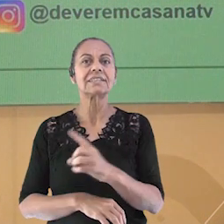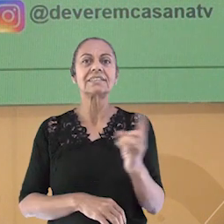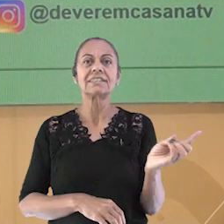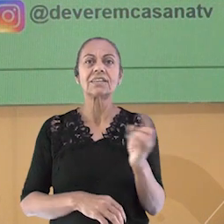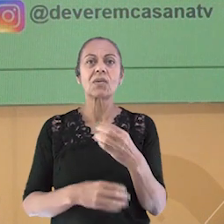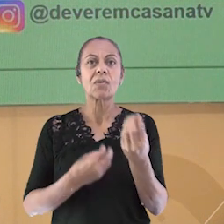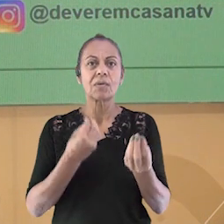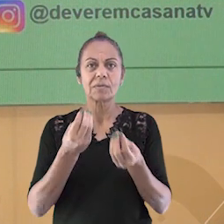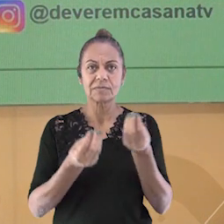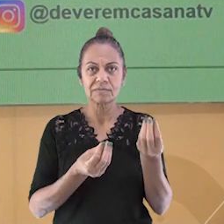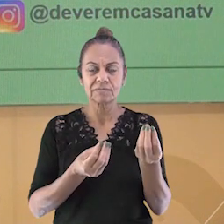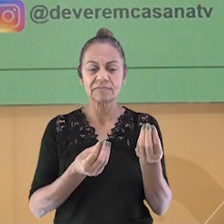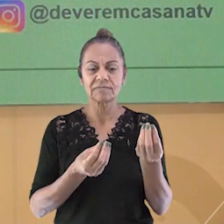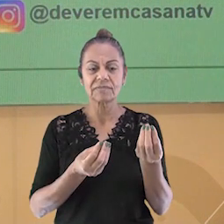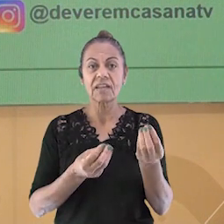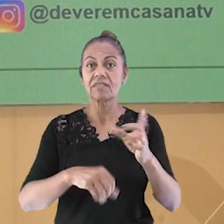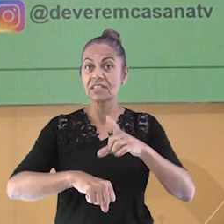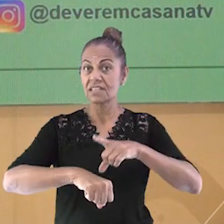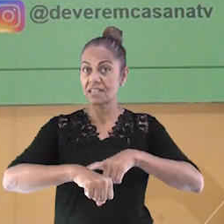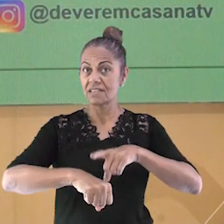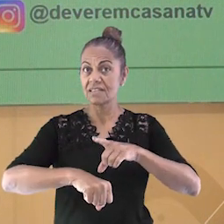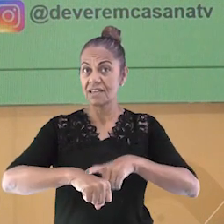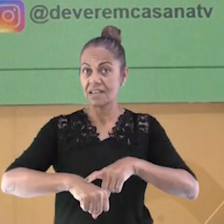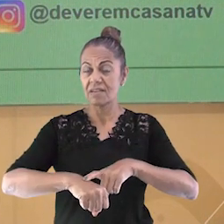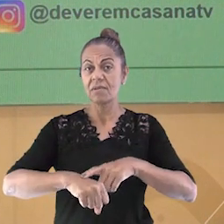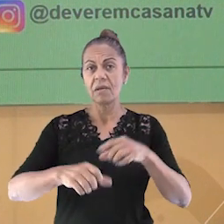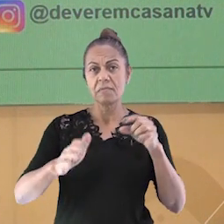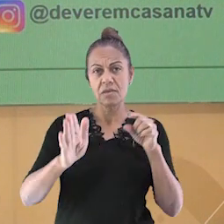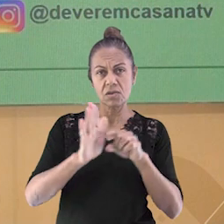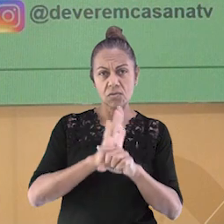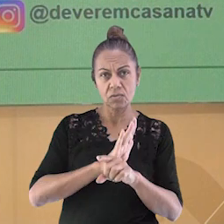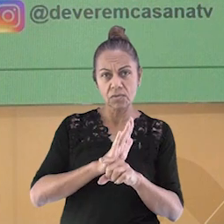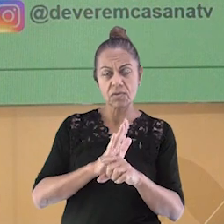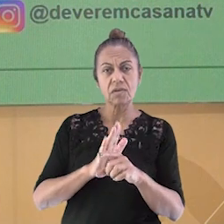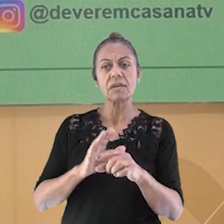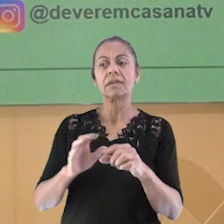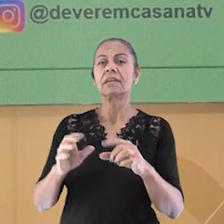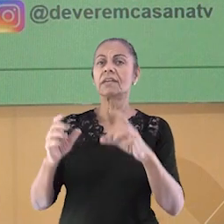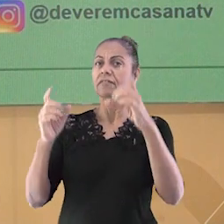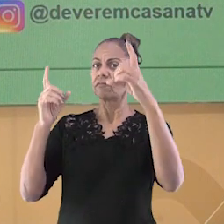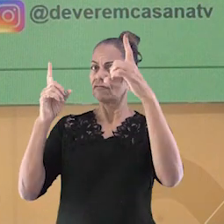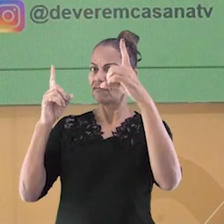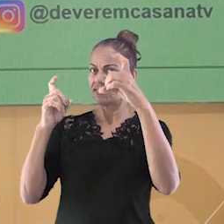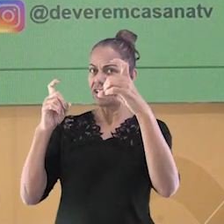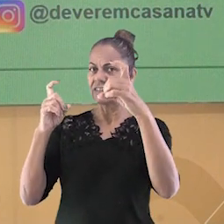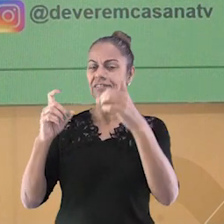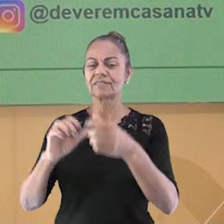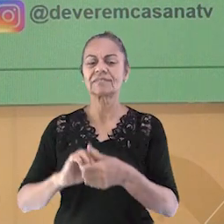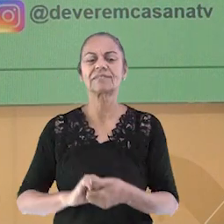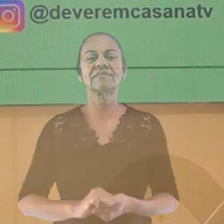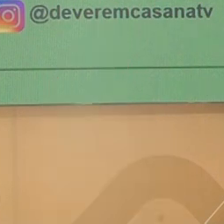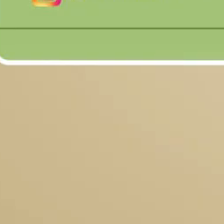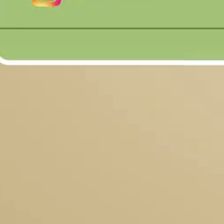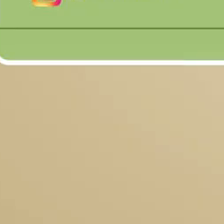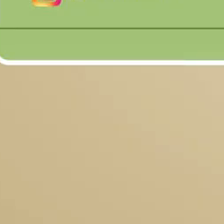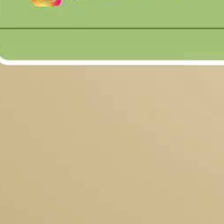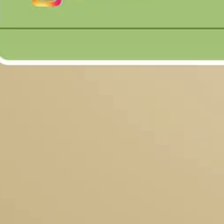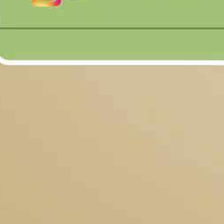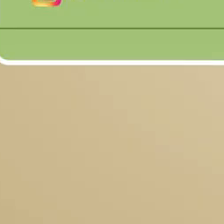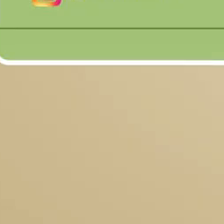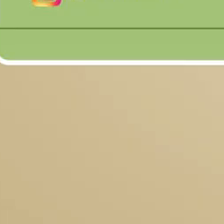e do trabalho para casa? E vocês terão tempo para copiar as perguntas e tirarem foto.